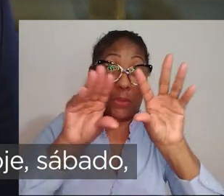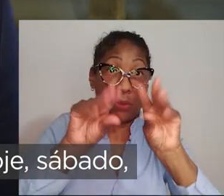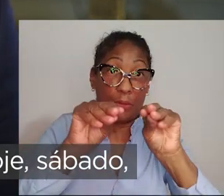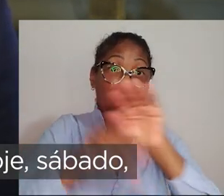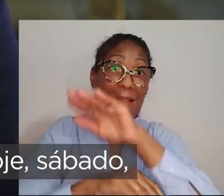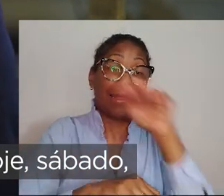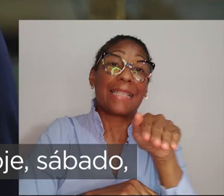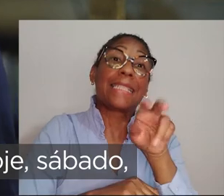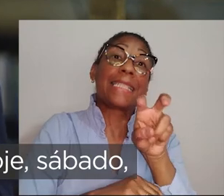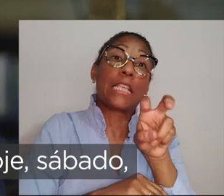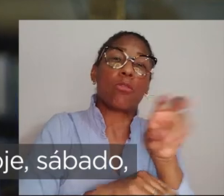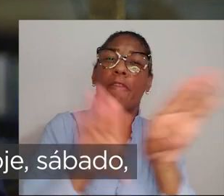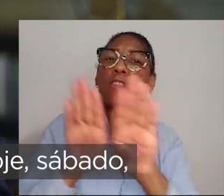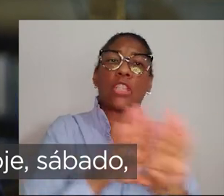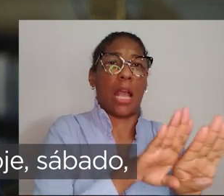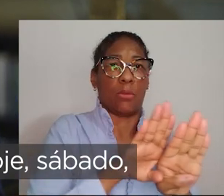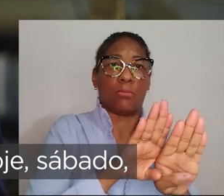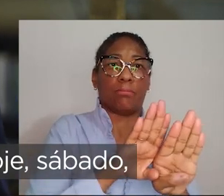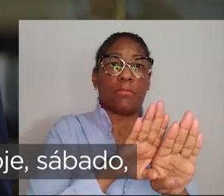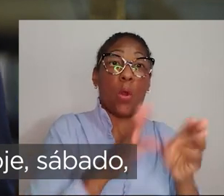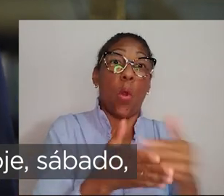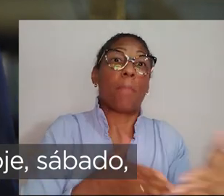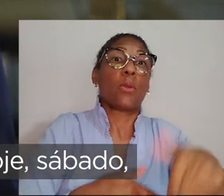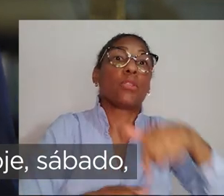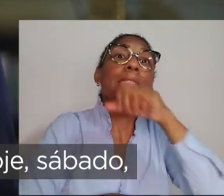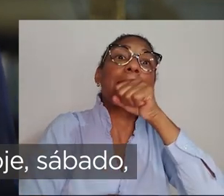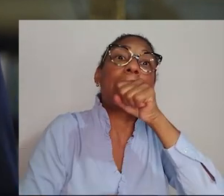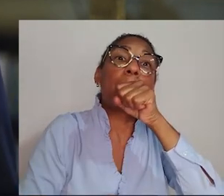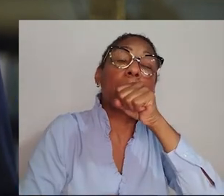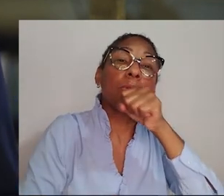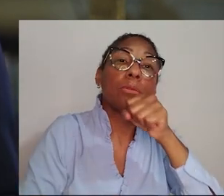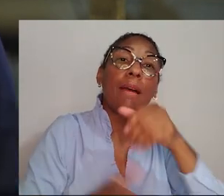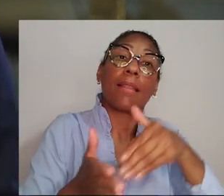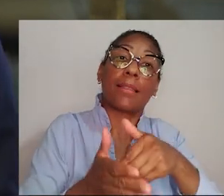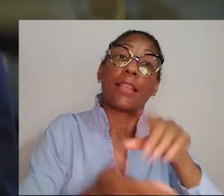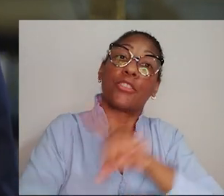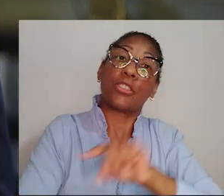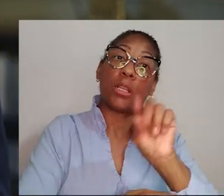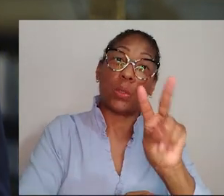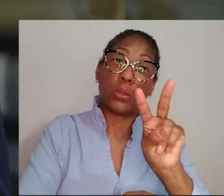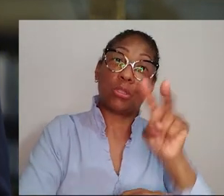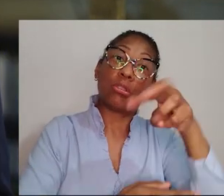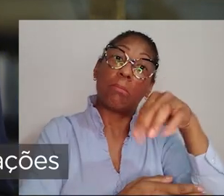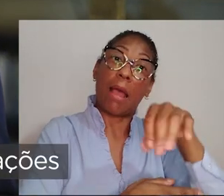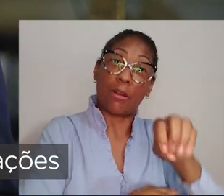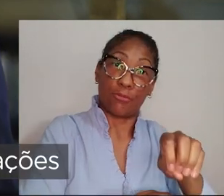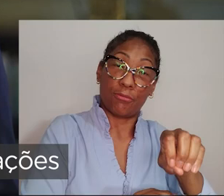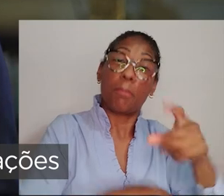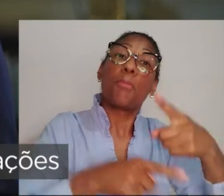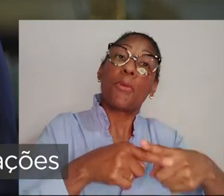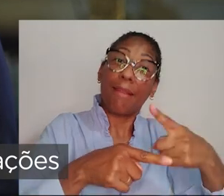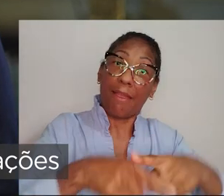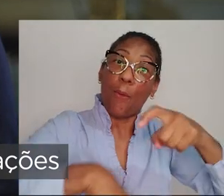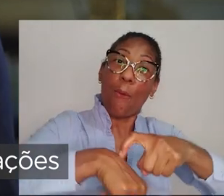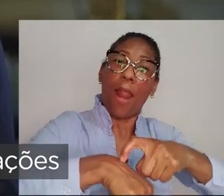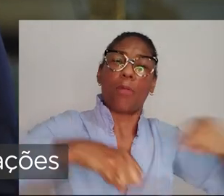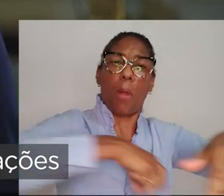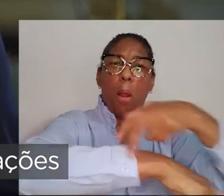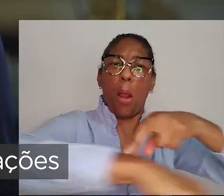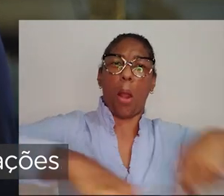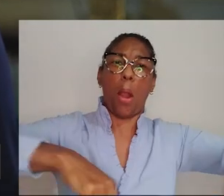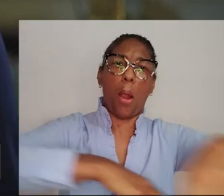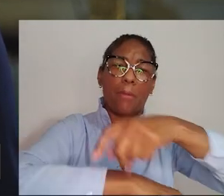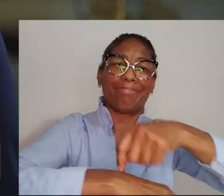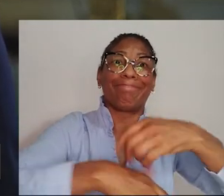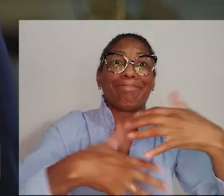horas até as 5 horas da manhã, a partir de hoje, sábado, até o dia 2 de março. Esse horário tem gerado as maiores